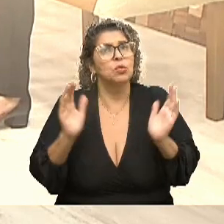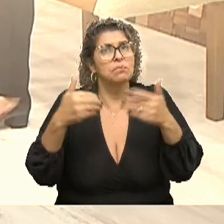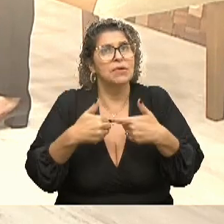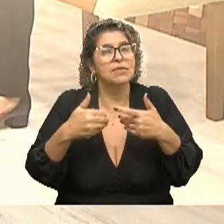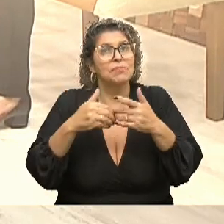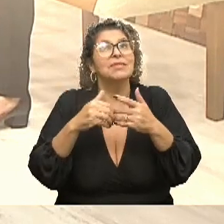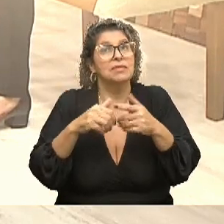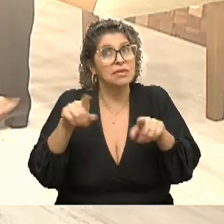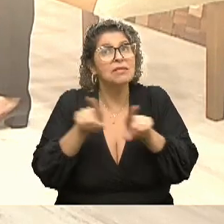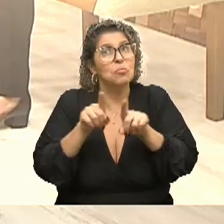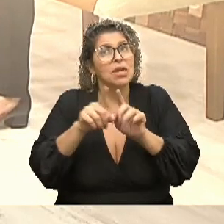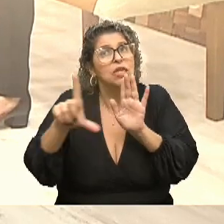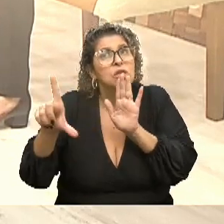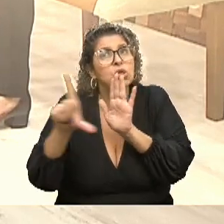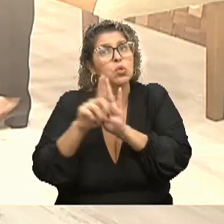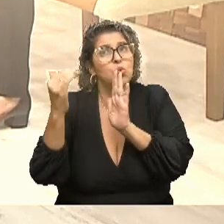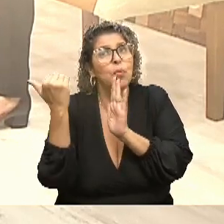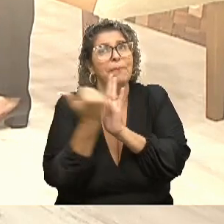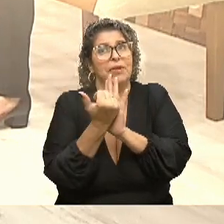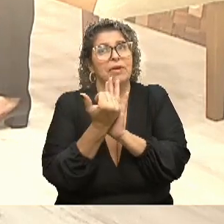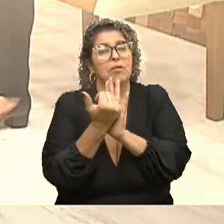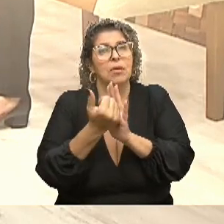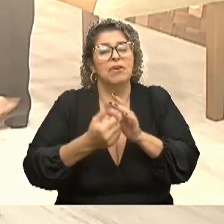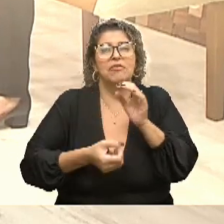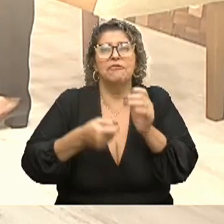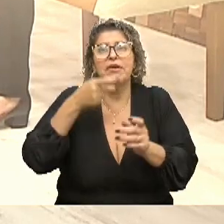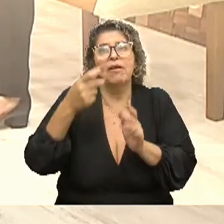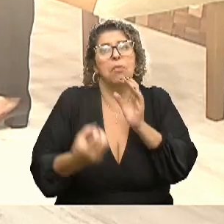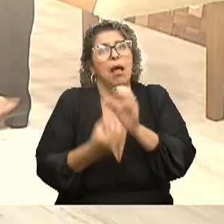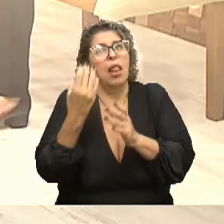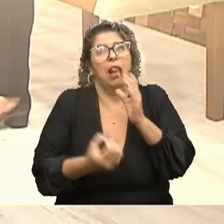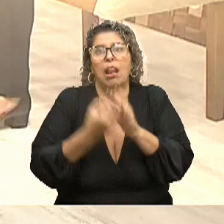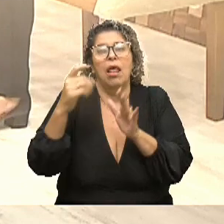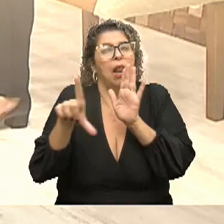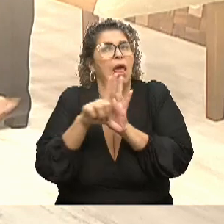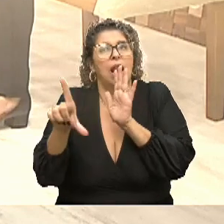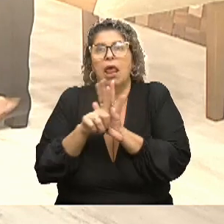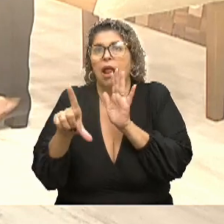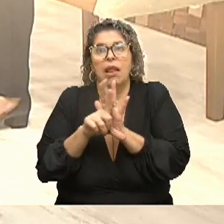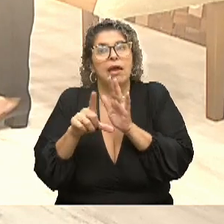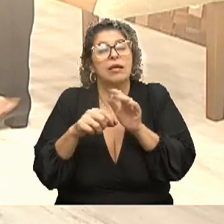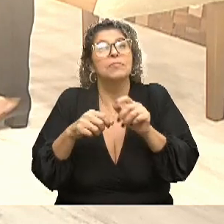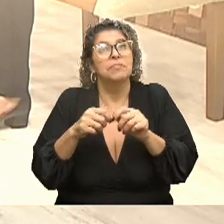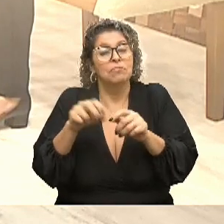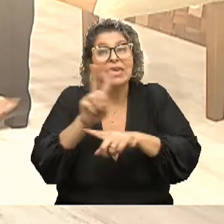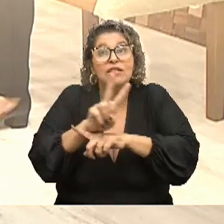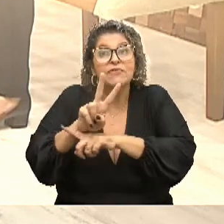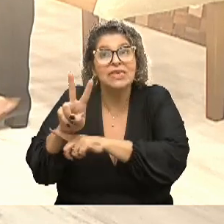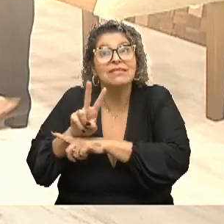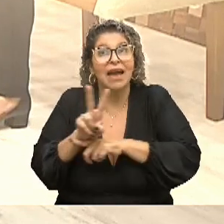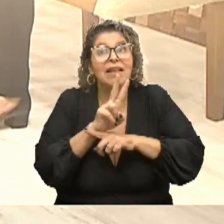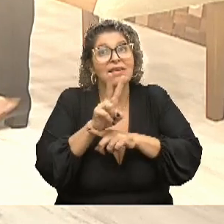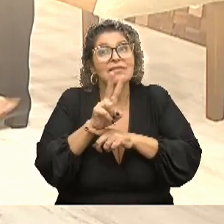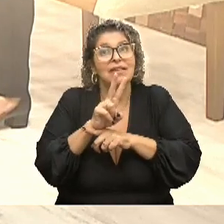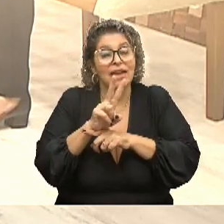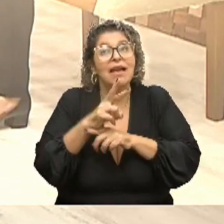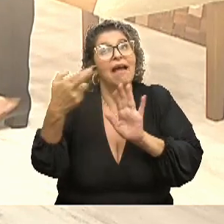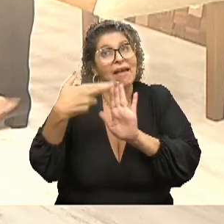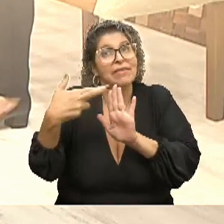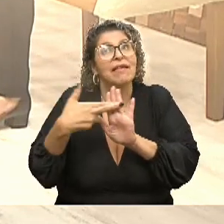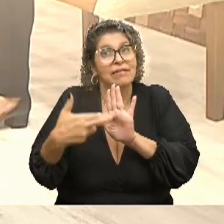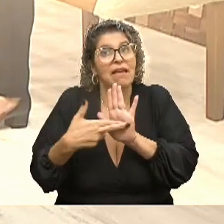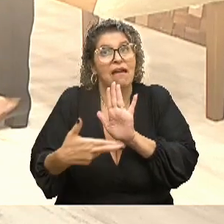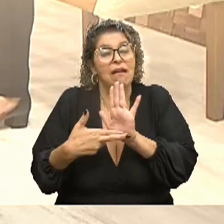ser aplicadas. A gente não quer que se faça tanta lei, porque já tem. Então, vamos fiscalizar essas normas